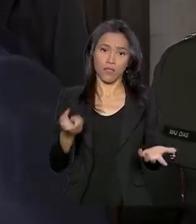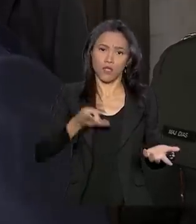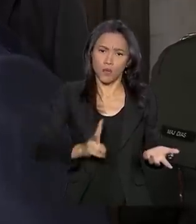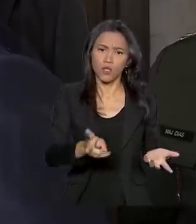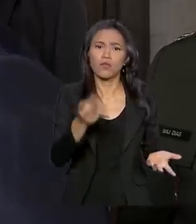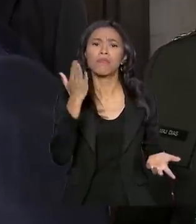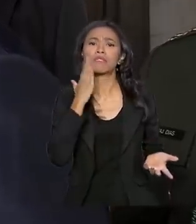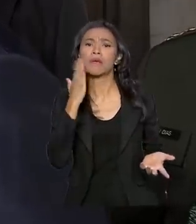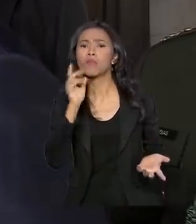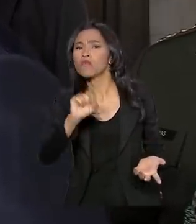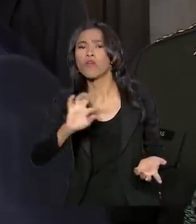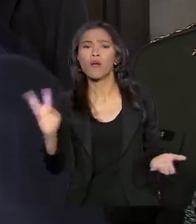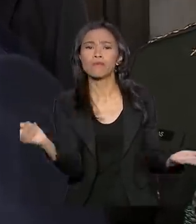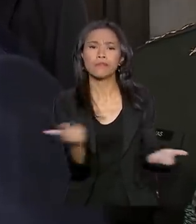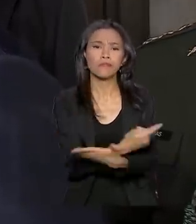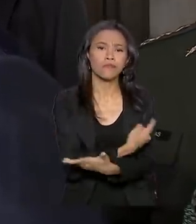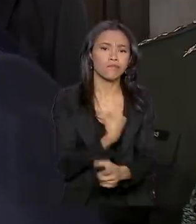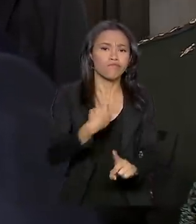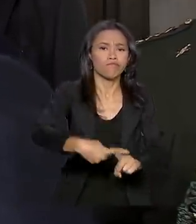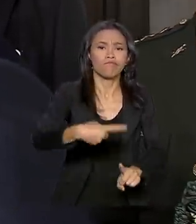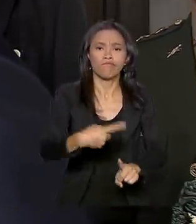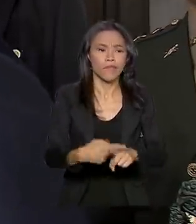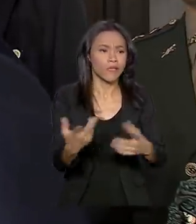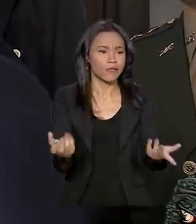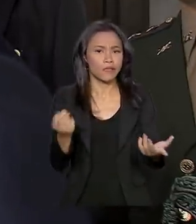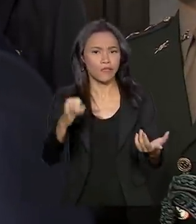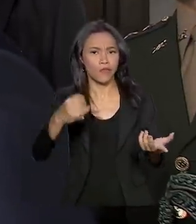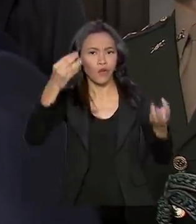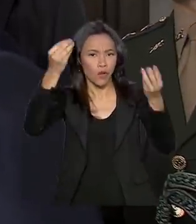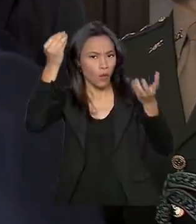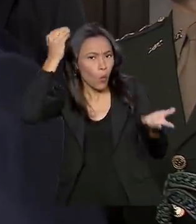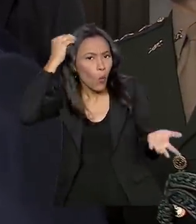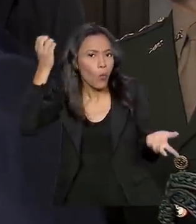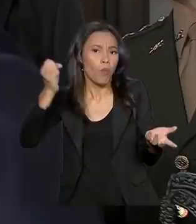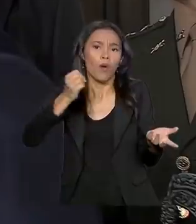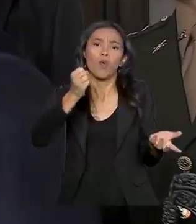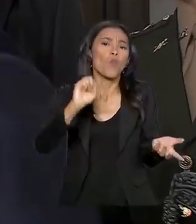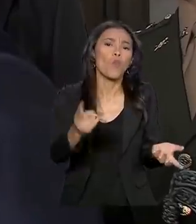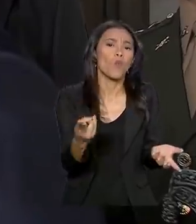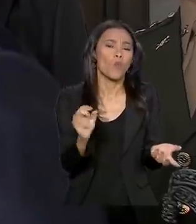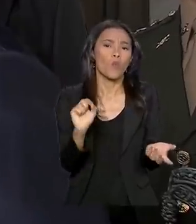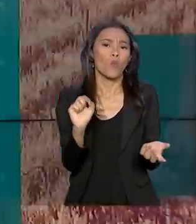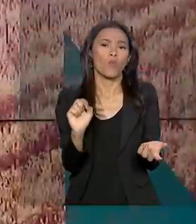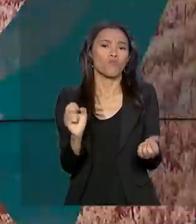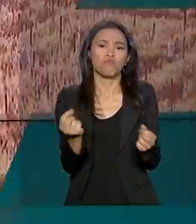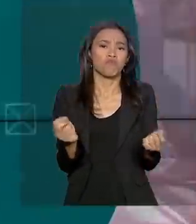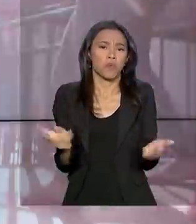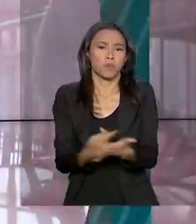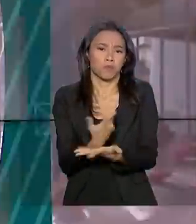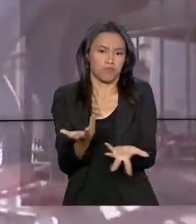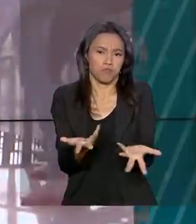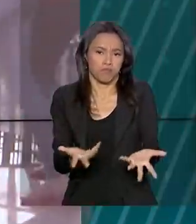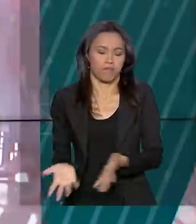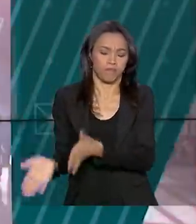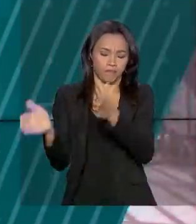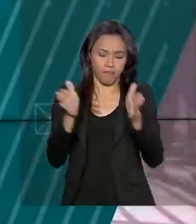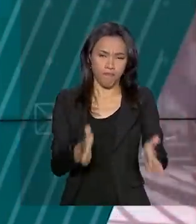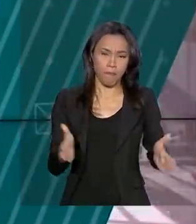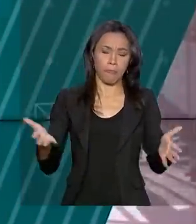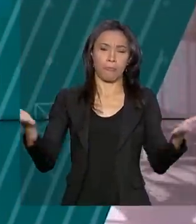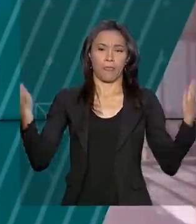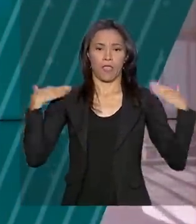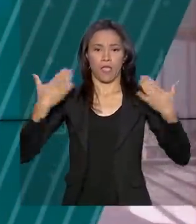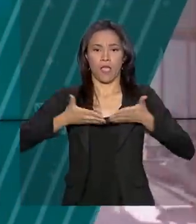busca para saber a causa, se foi dolosa, culposa, da origem desse óleo. A Marinha do Brasil